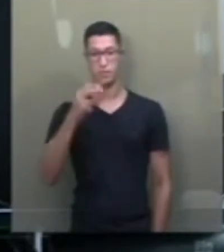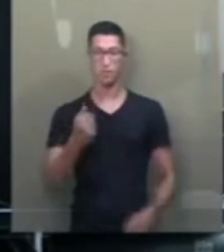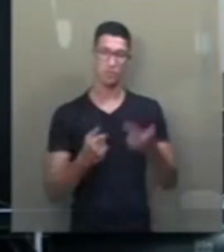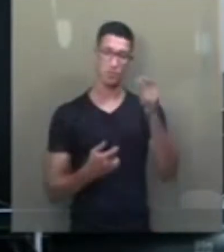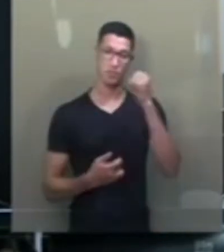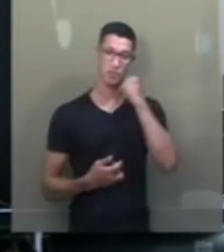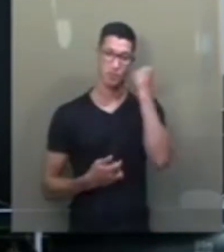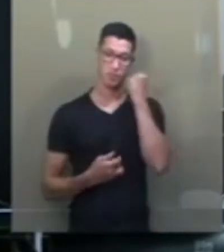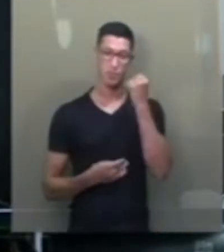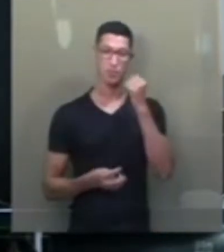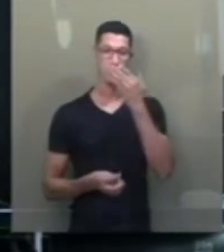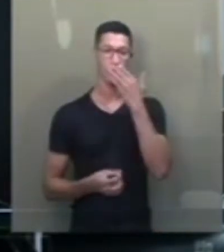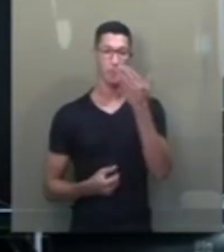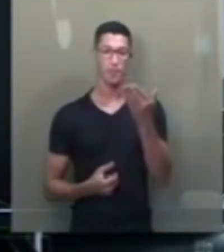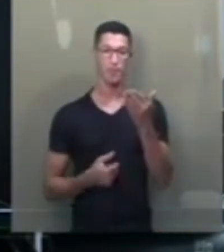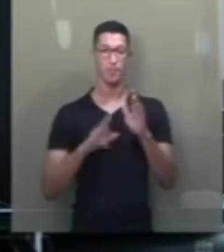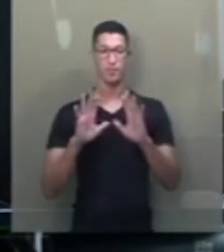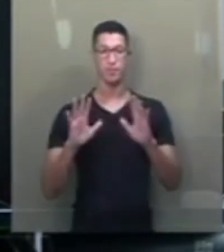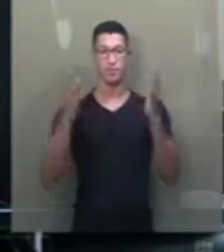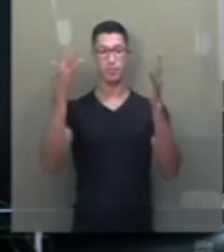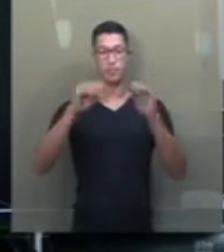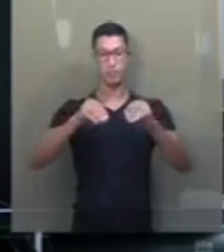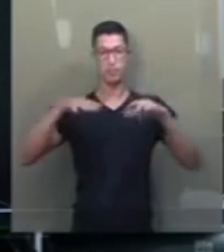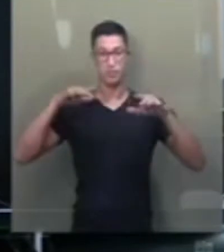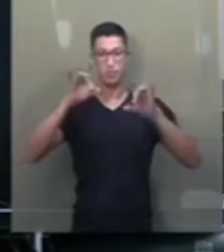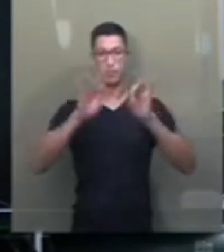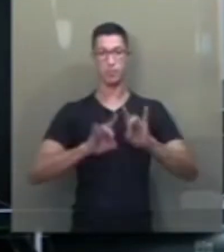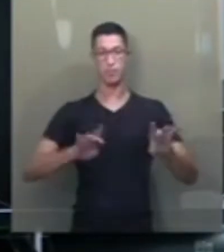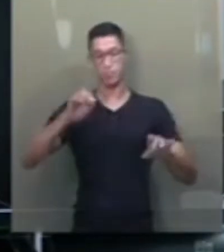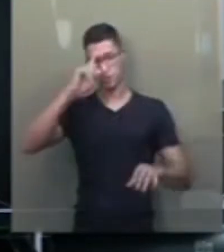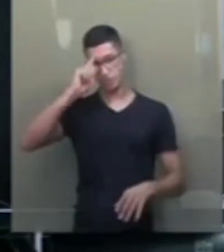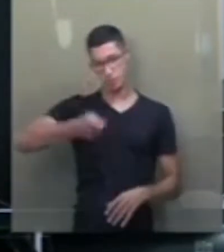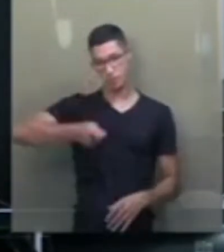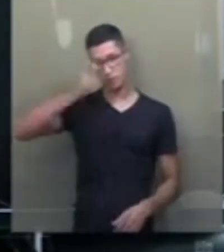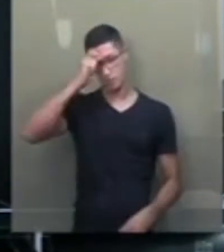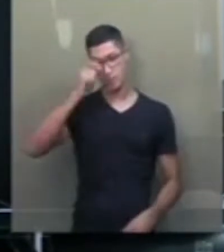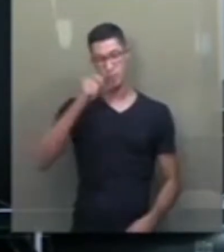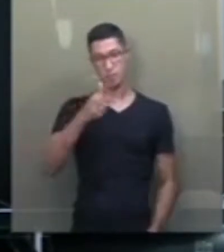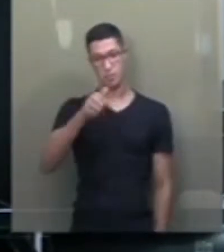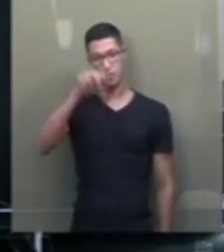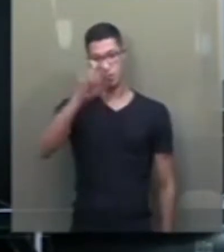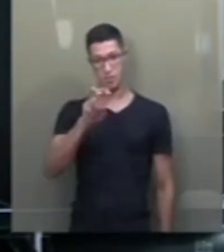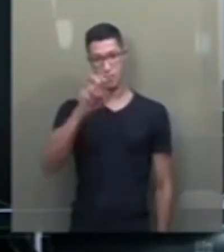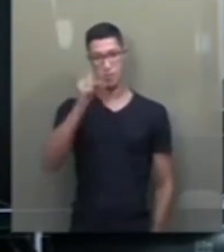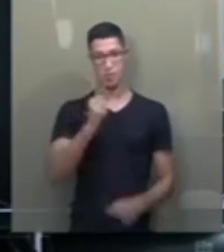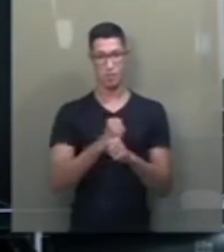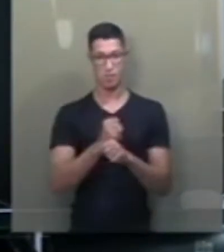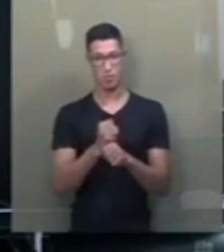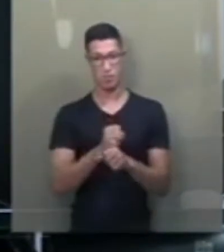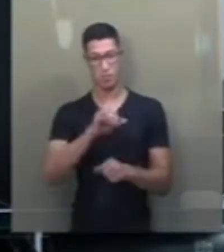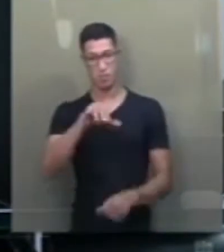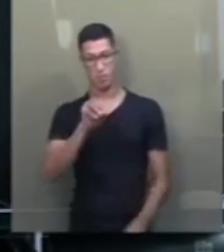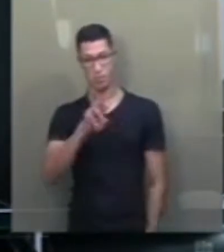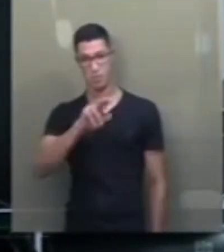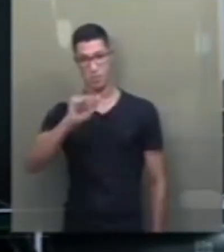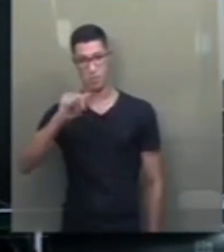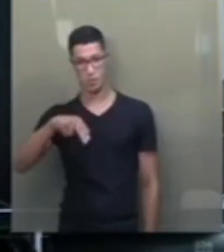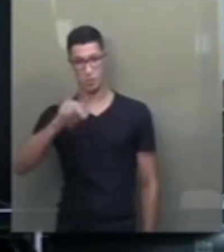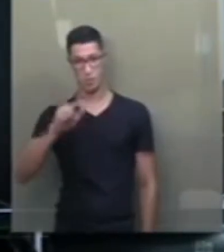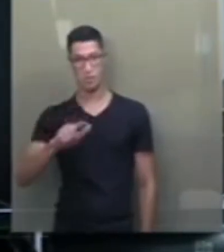senadores, solicitando a realização de sessão especial a fim de homenagear os 75 anos do jornal O Liberal,